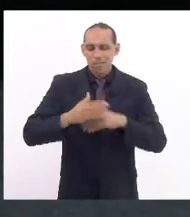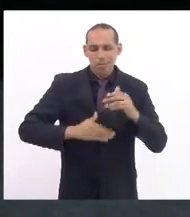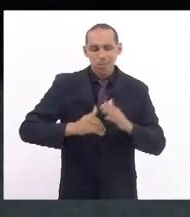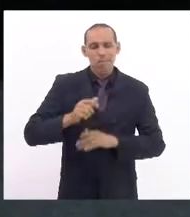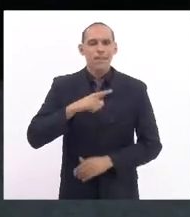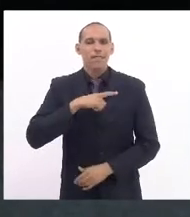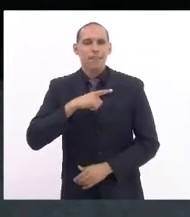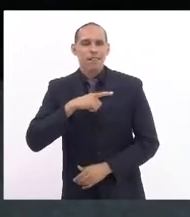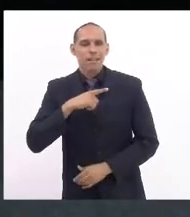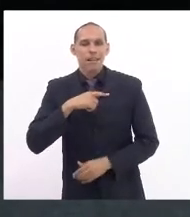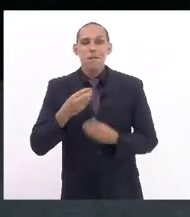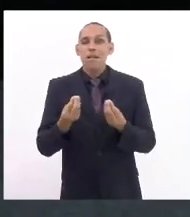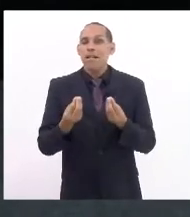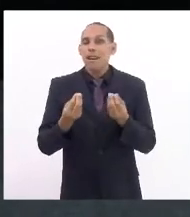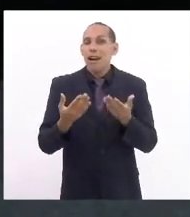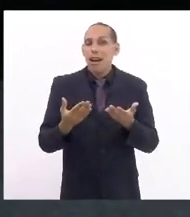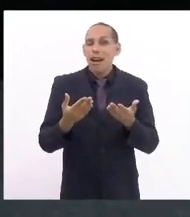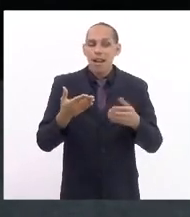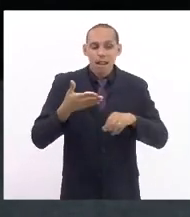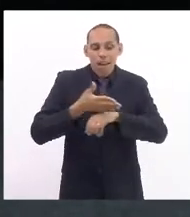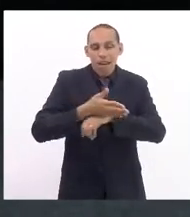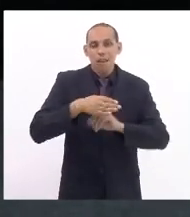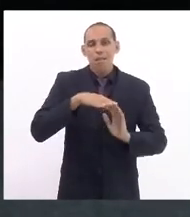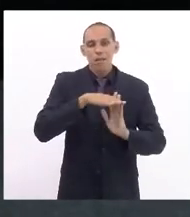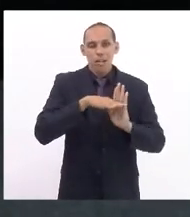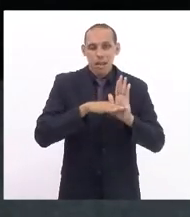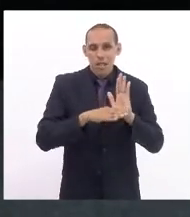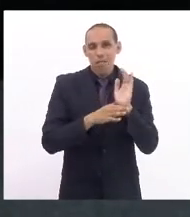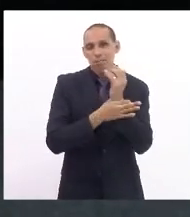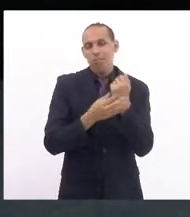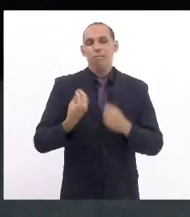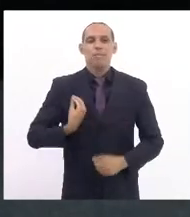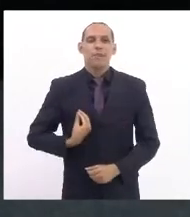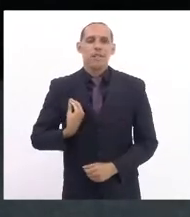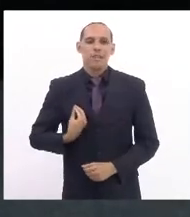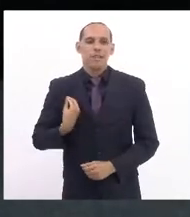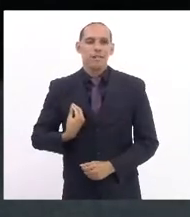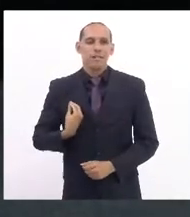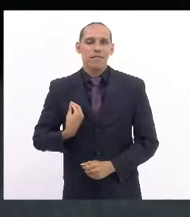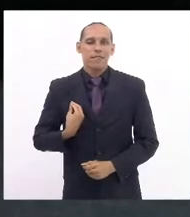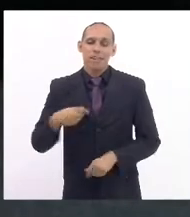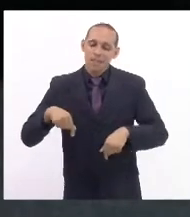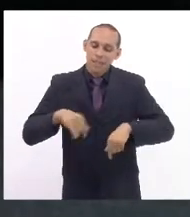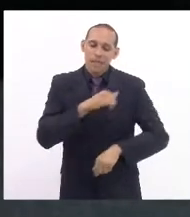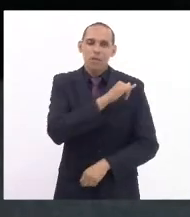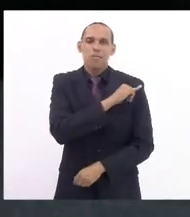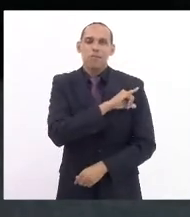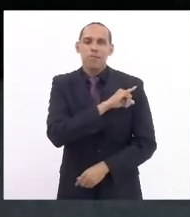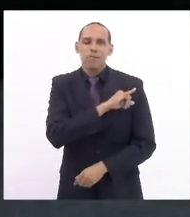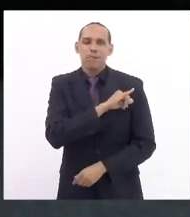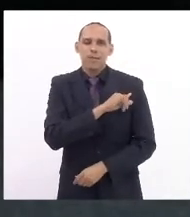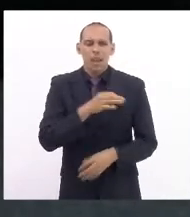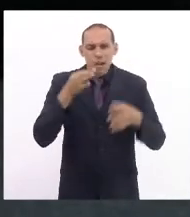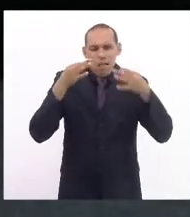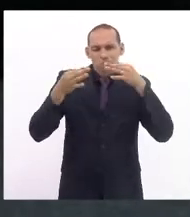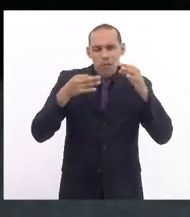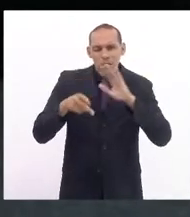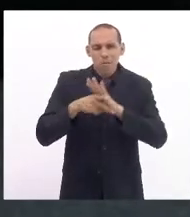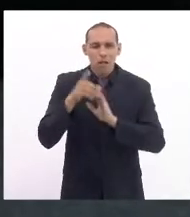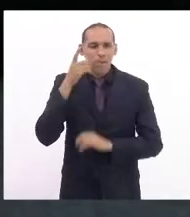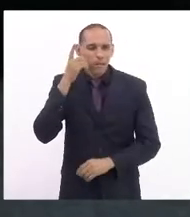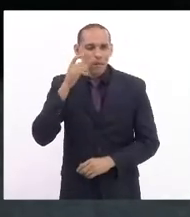fazer parte do programa Segurança Presente no âmbito do Estado do Rio de Janeiro. Esse olhar da deputada é muito interessante